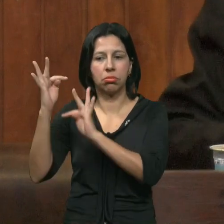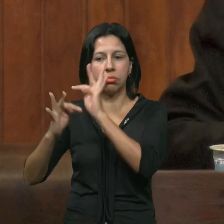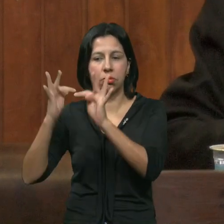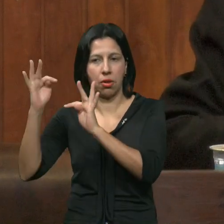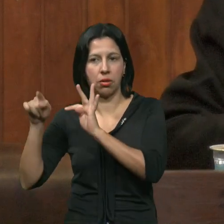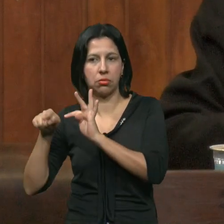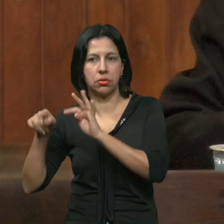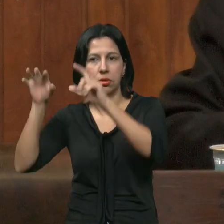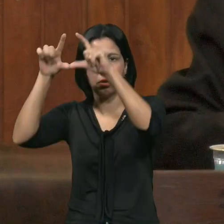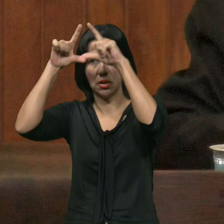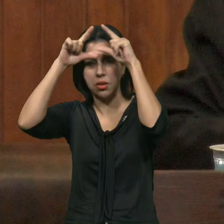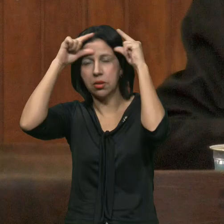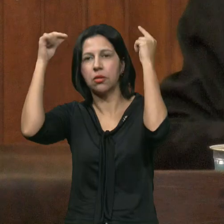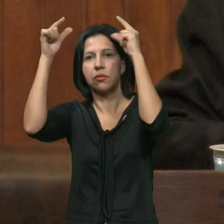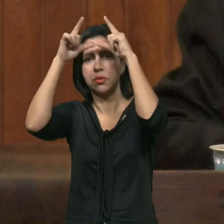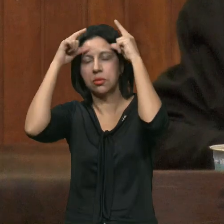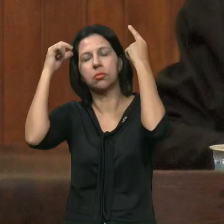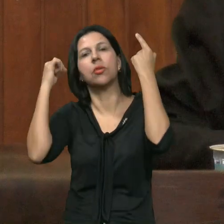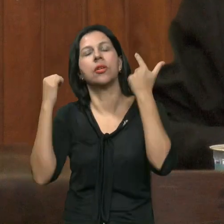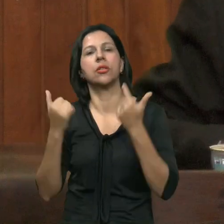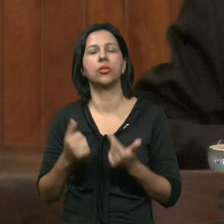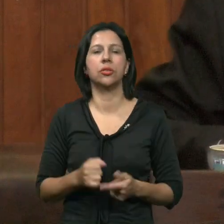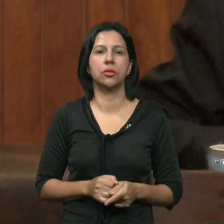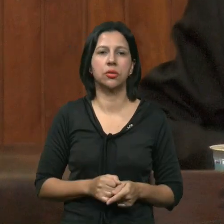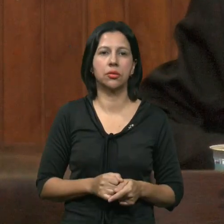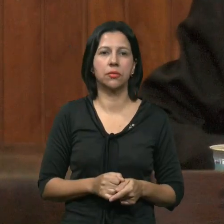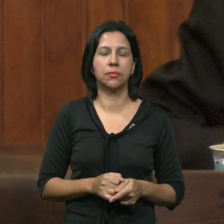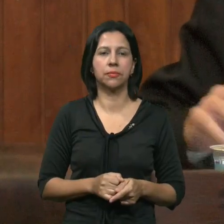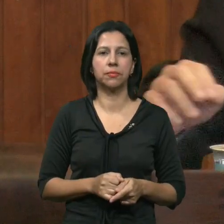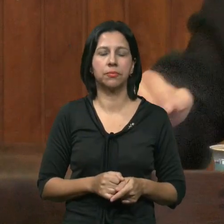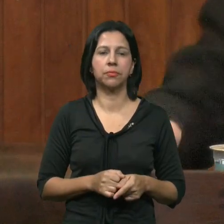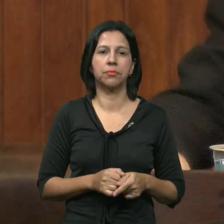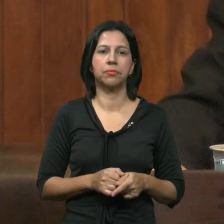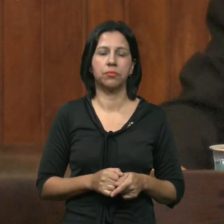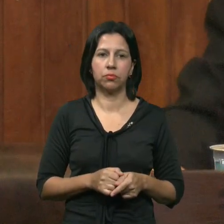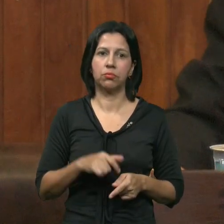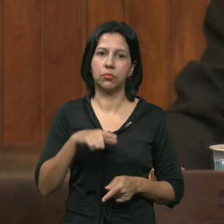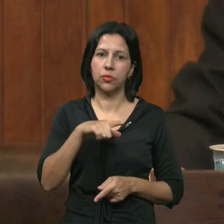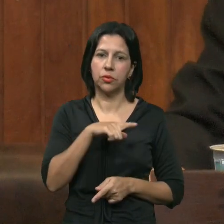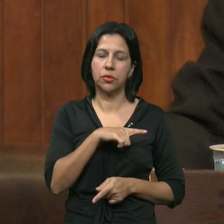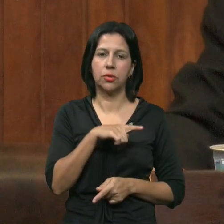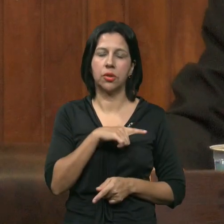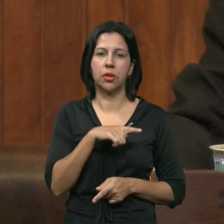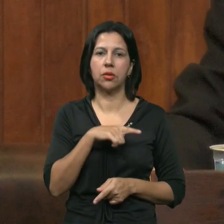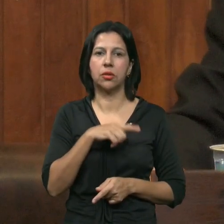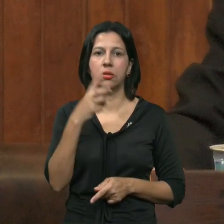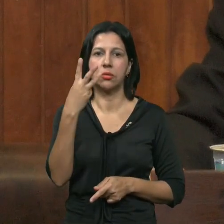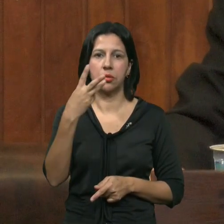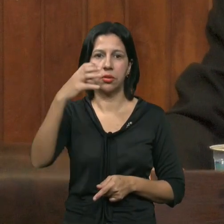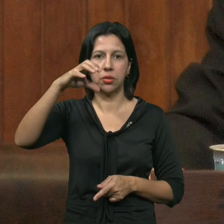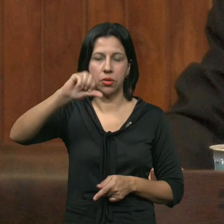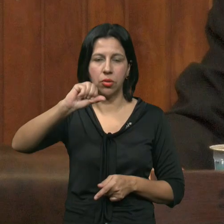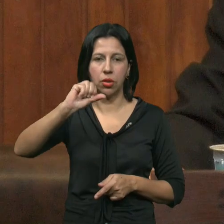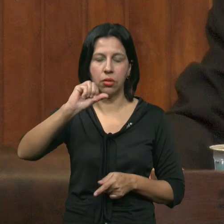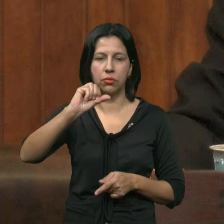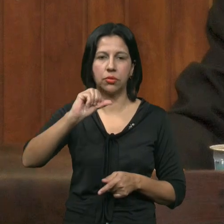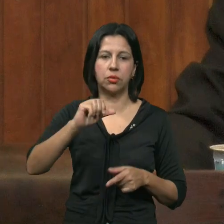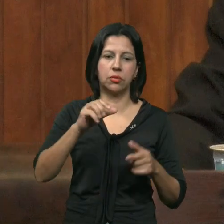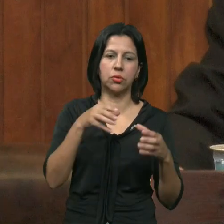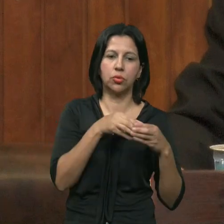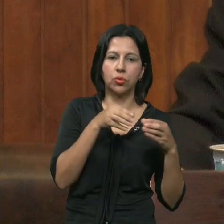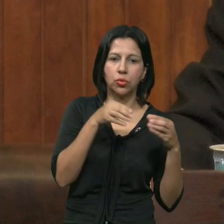enfermagem E Na realidade Nós temos 39 auxiliares De